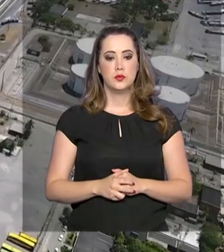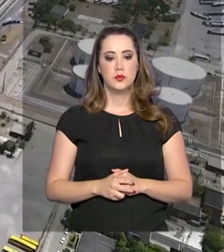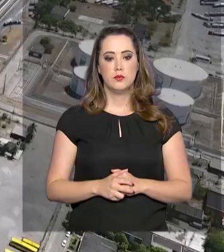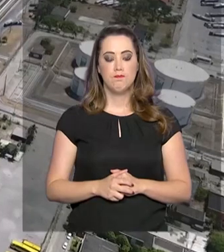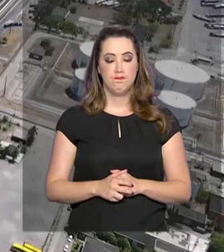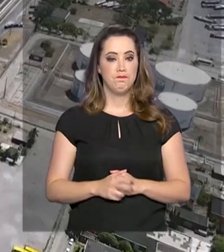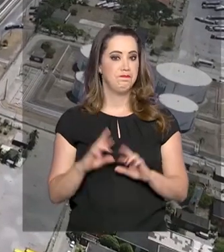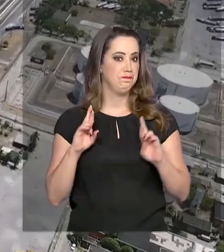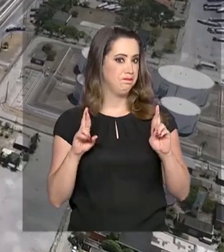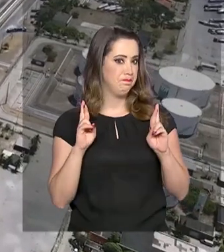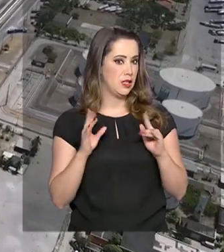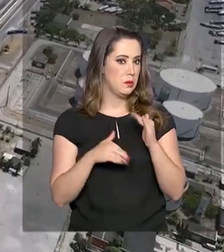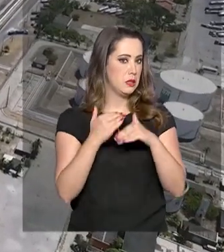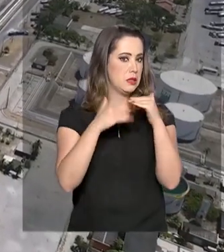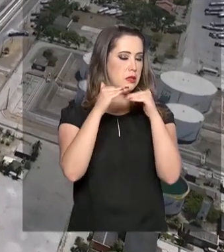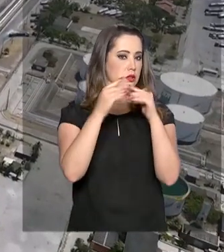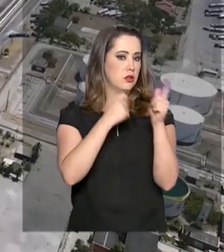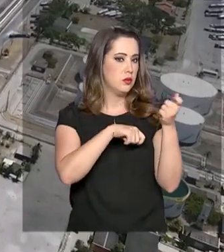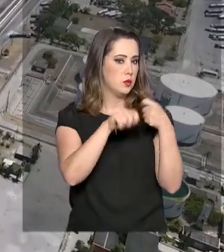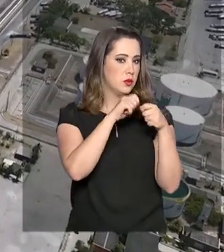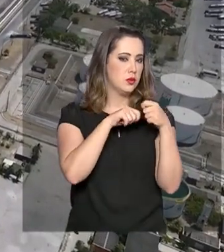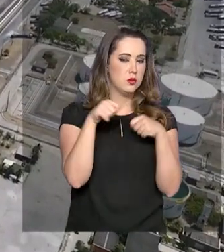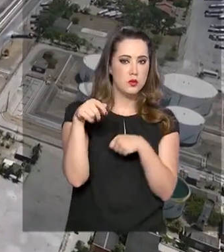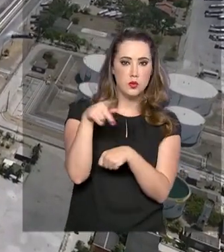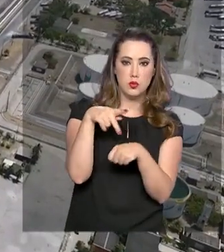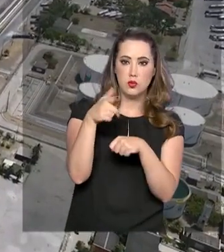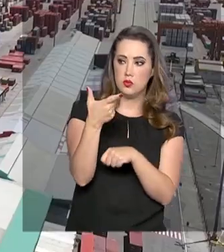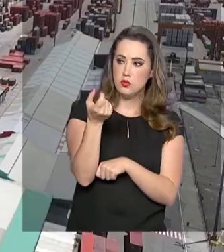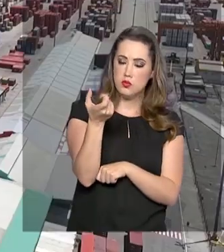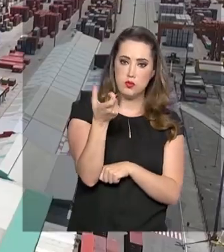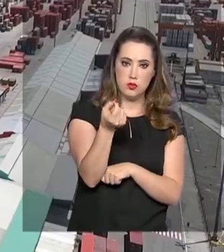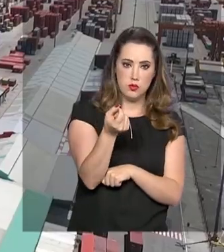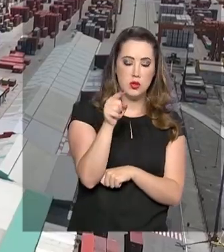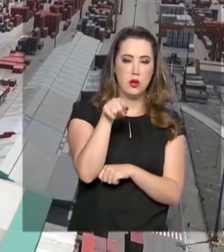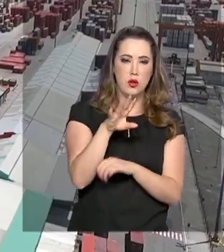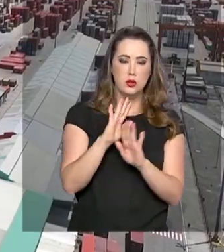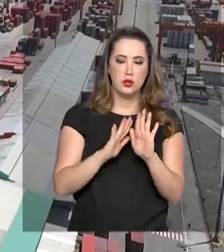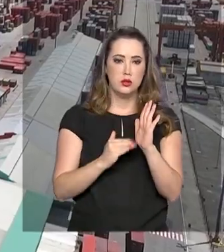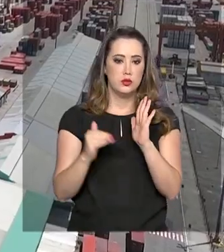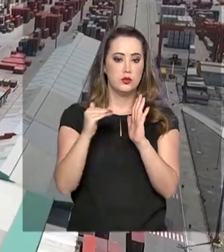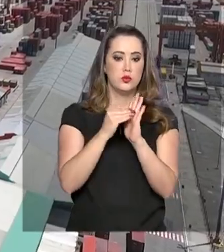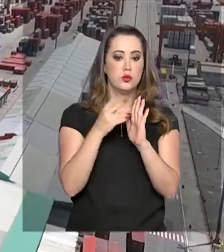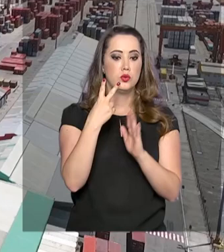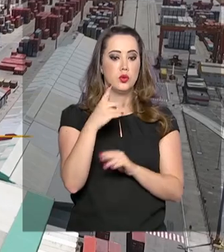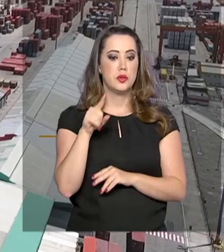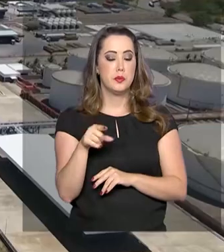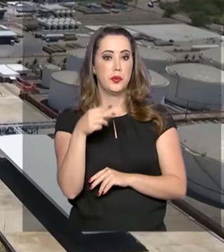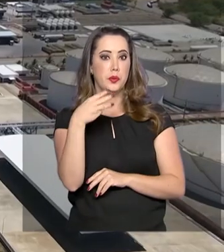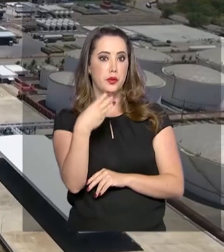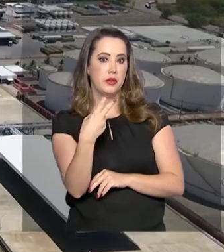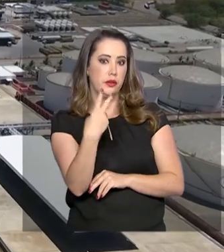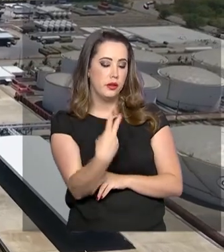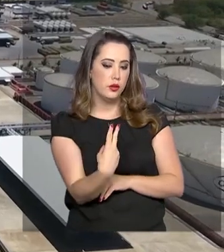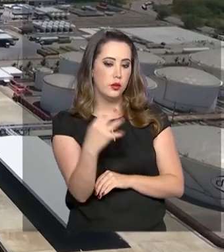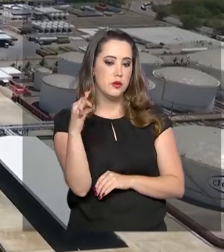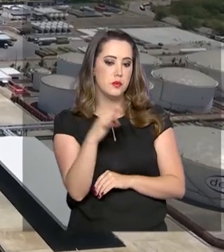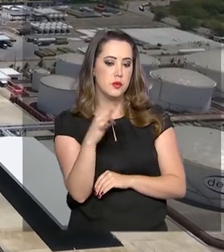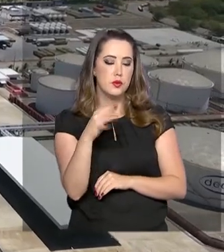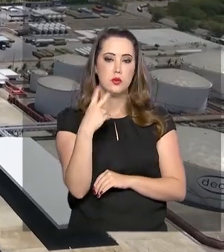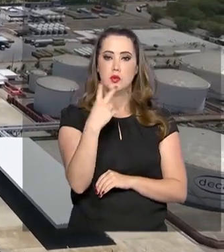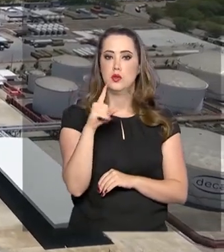A expectativa de crescimento da economia do país em 2020 passou de 2,32% para 2